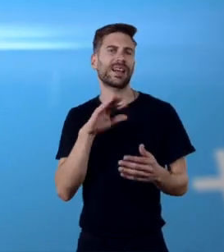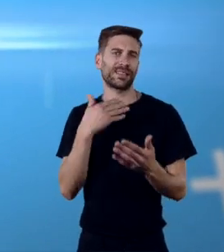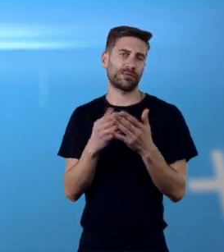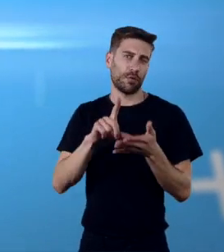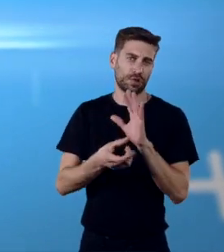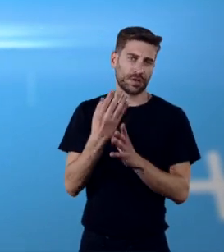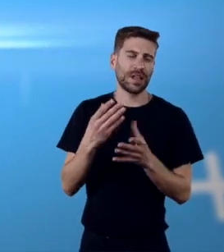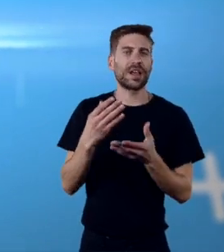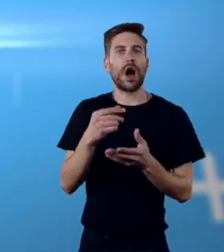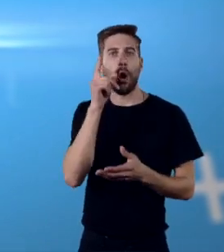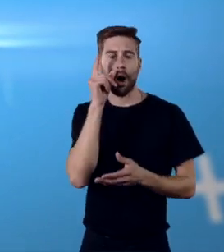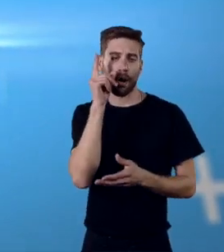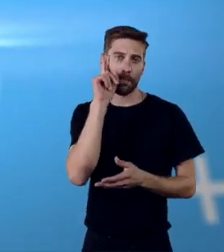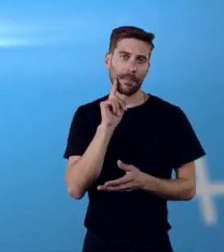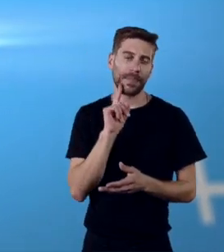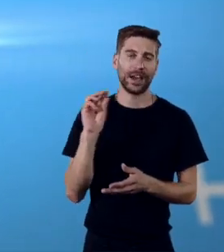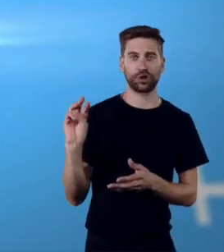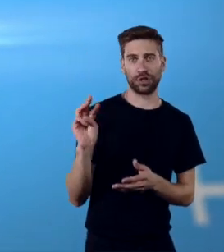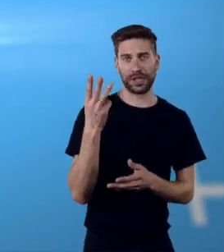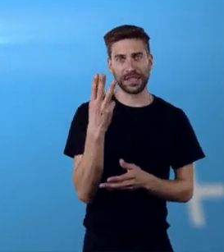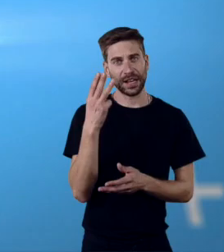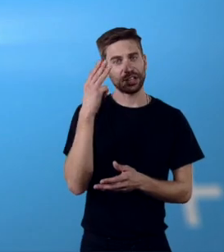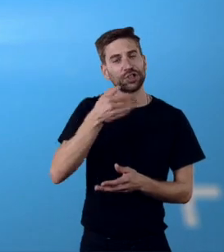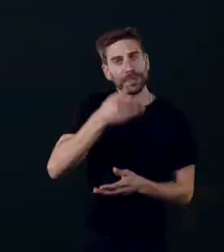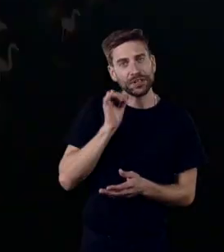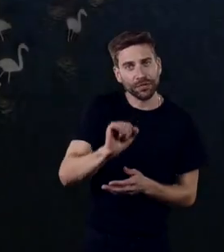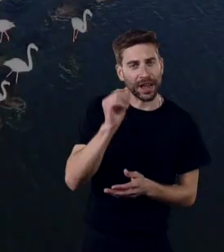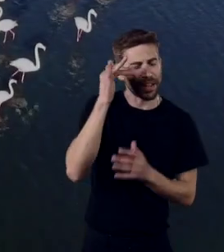experiências de Joana Pupo, Pepa Macua e Ana Wolf.